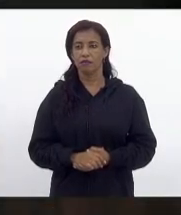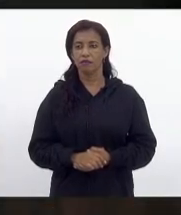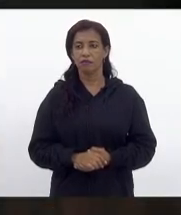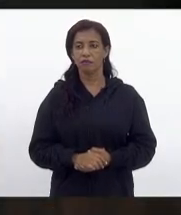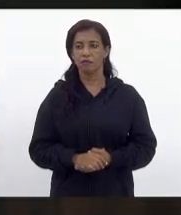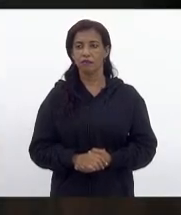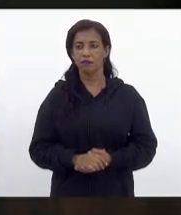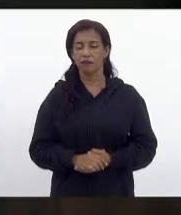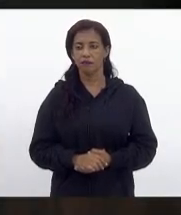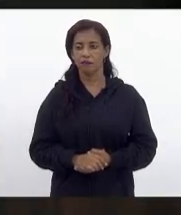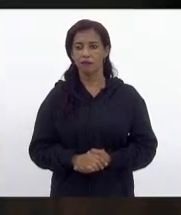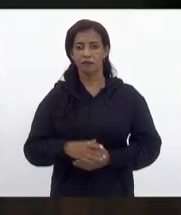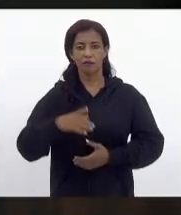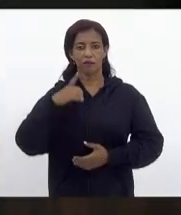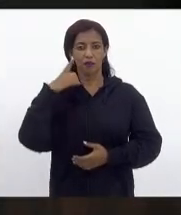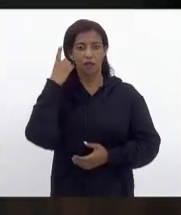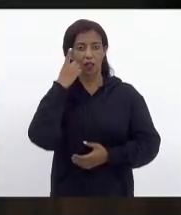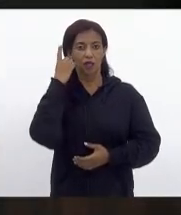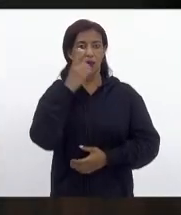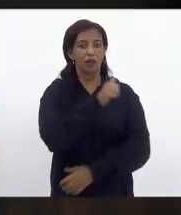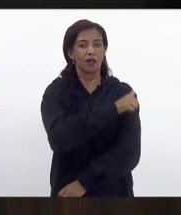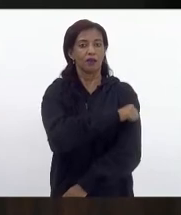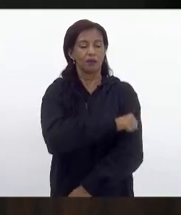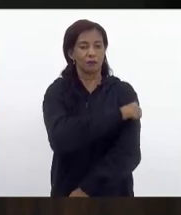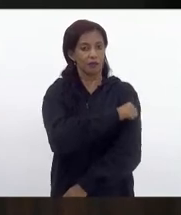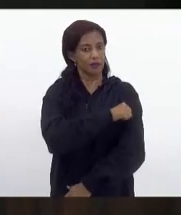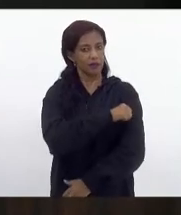Deputada Enfermeira Rejane.